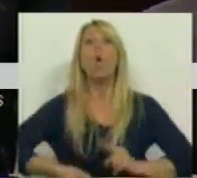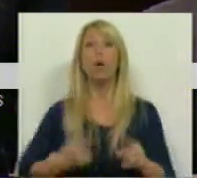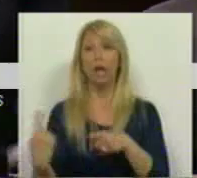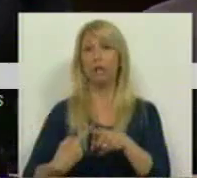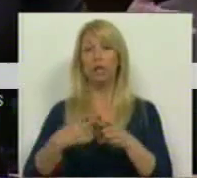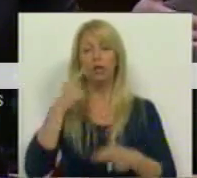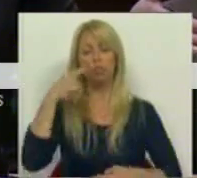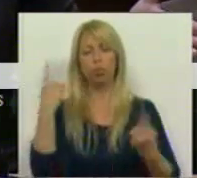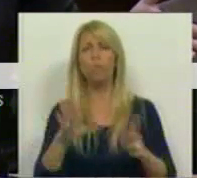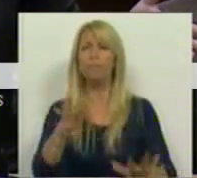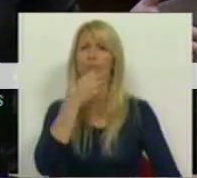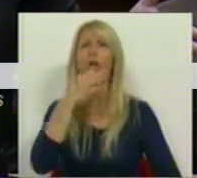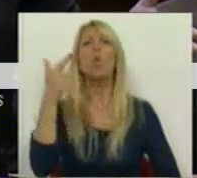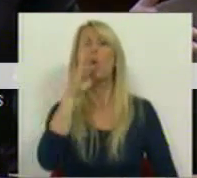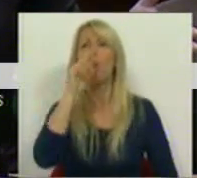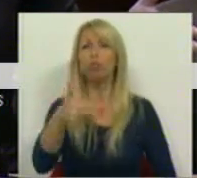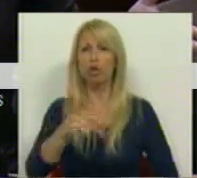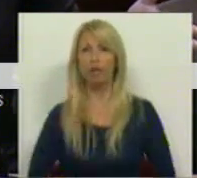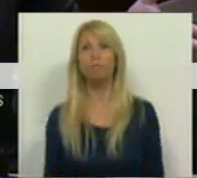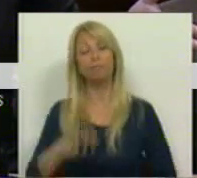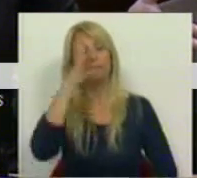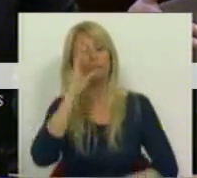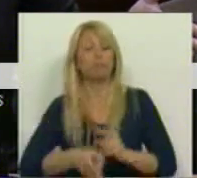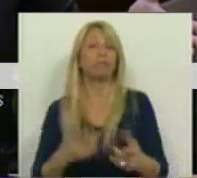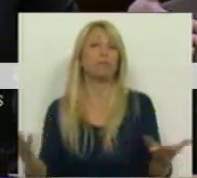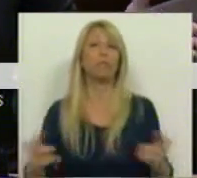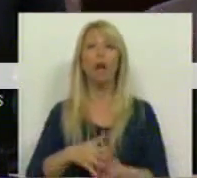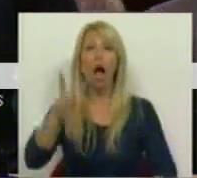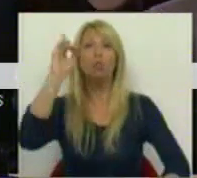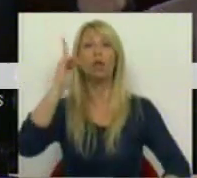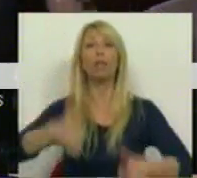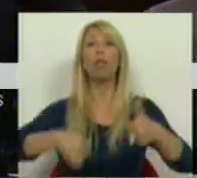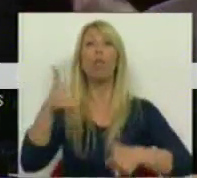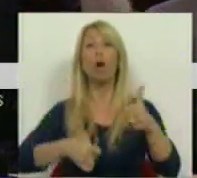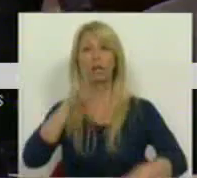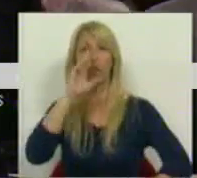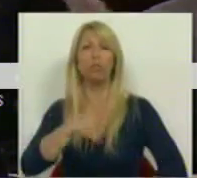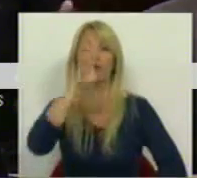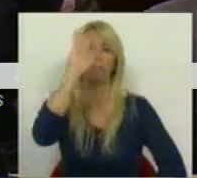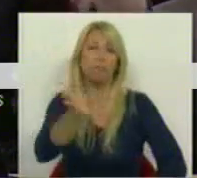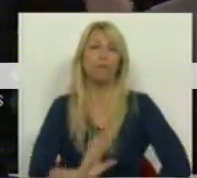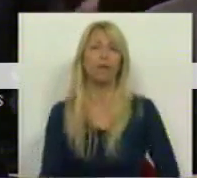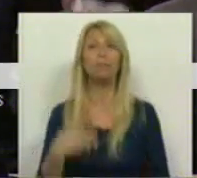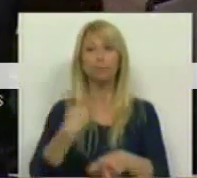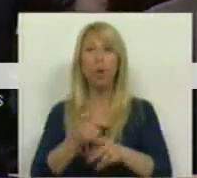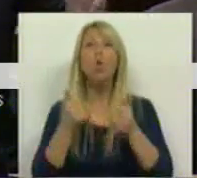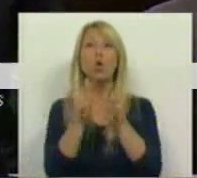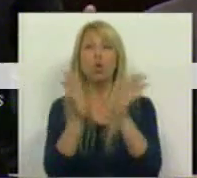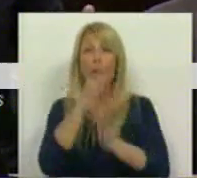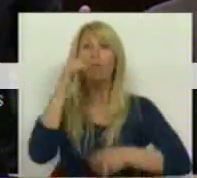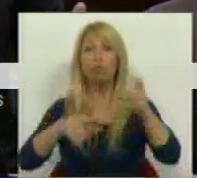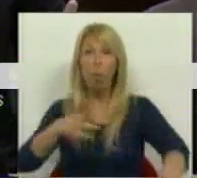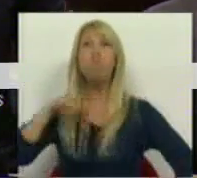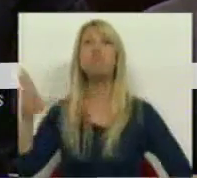Vamos aos combustíveis. Bem sabemos o que foi a atuação da Autoridade da Concorrência dos Combustíveis. Apesar de todos os portugueses que circulam por uma